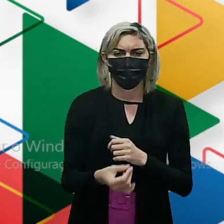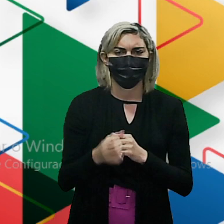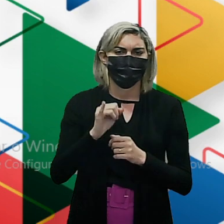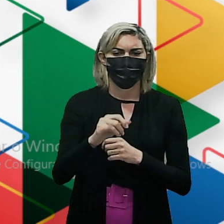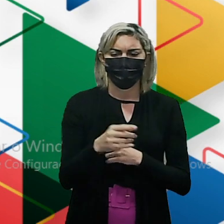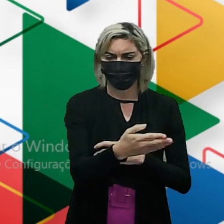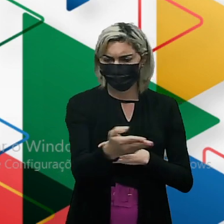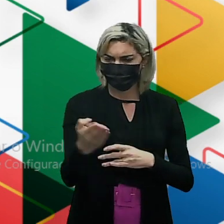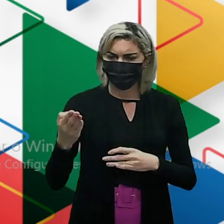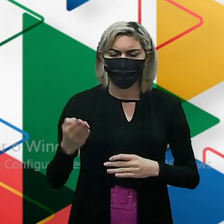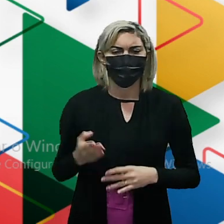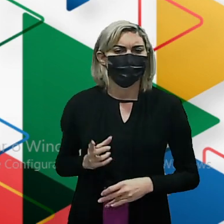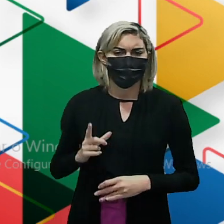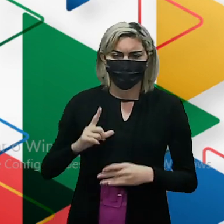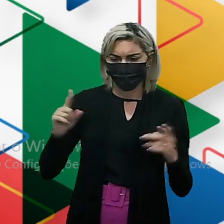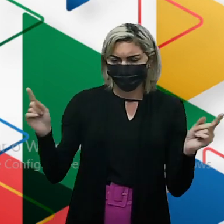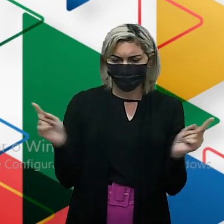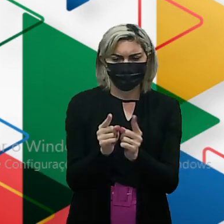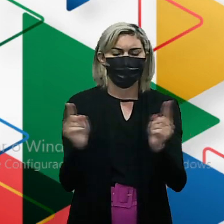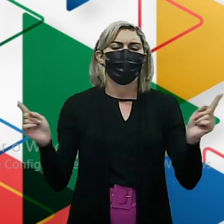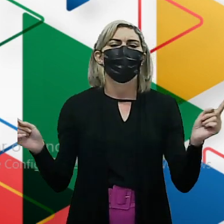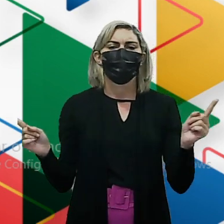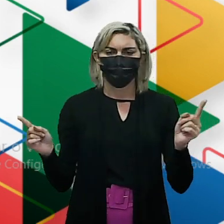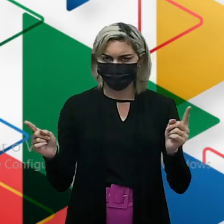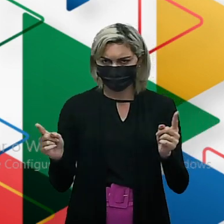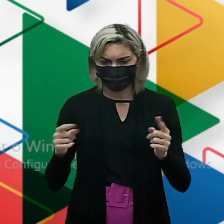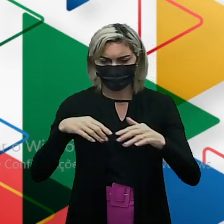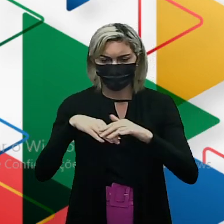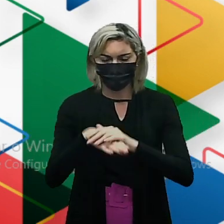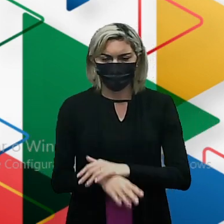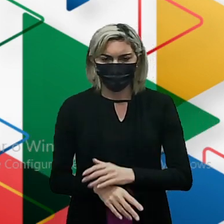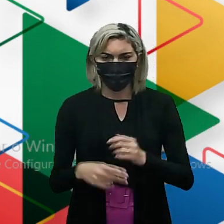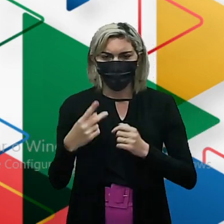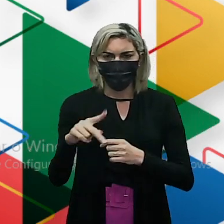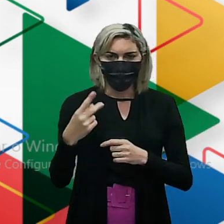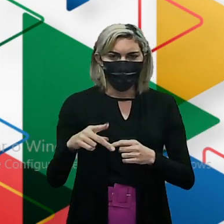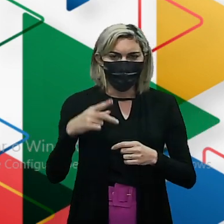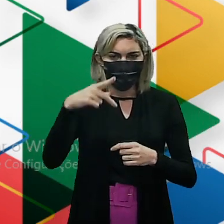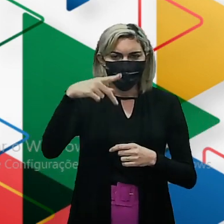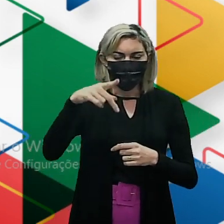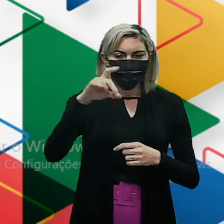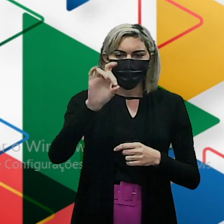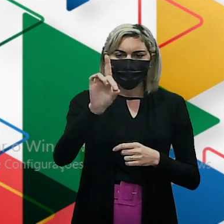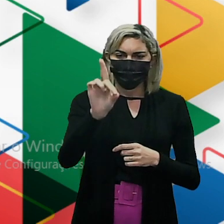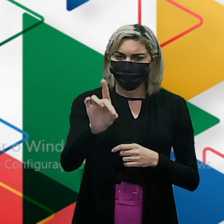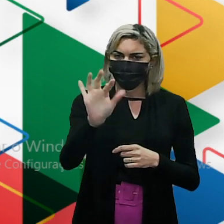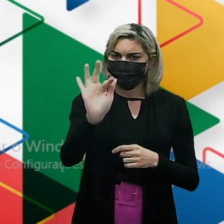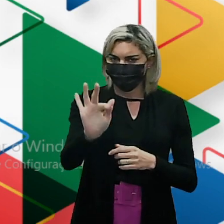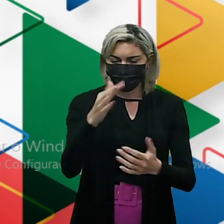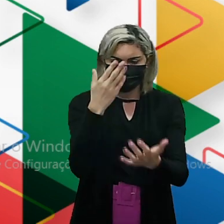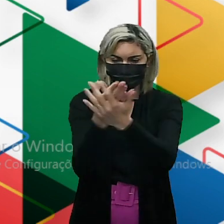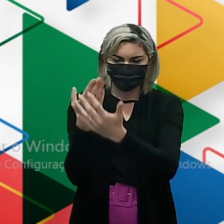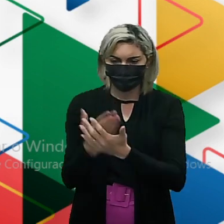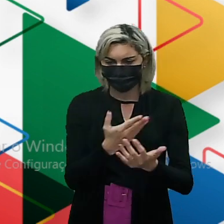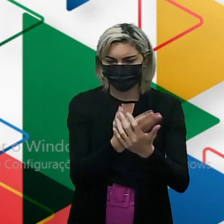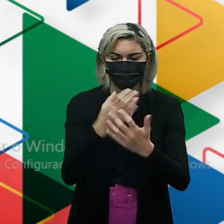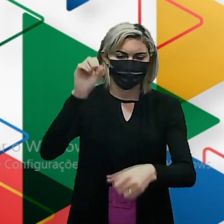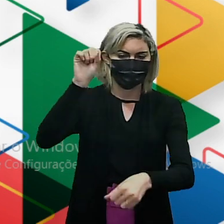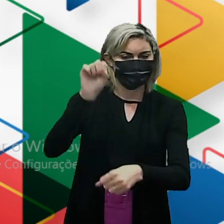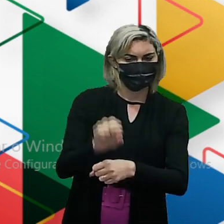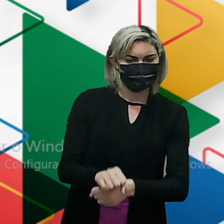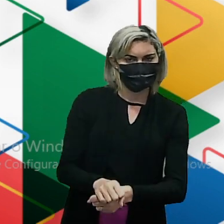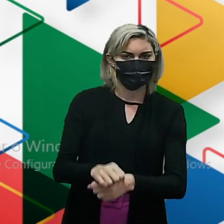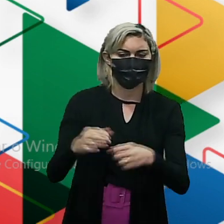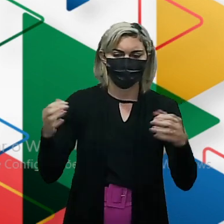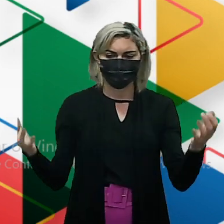fosse Então você Eu tirava um print Guardava aí no seu PDF De estudo Ou parava um pouquinho Aí